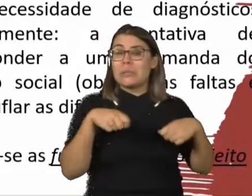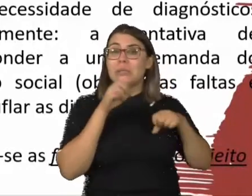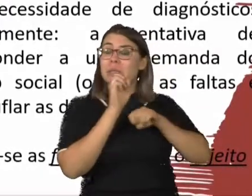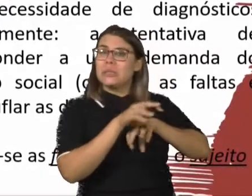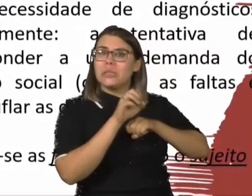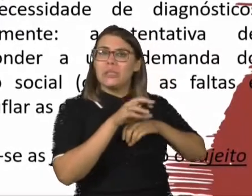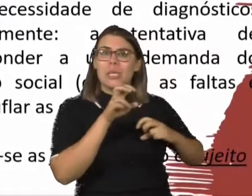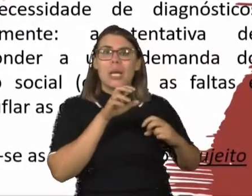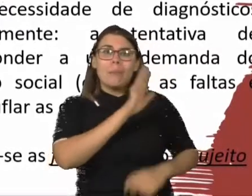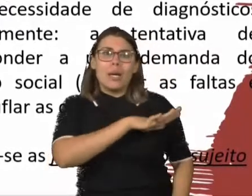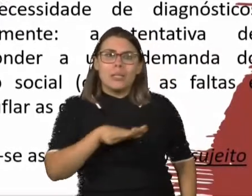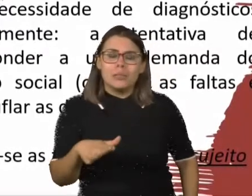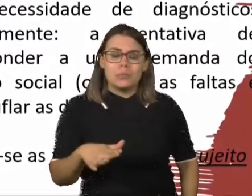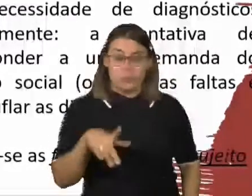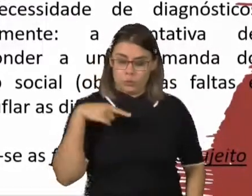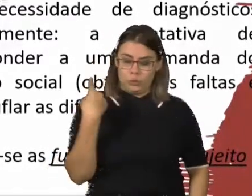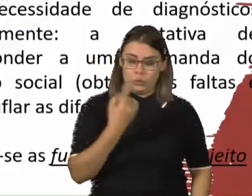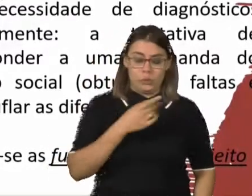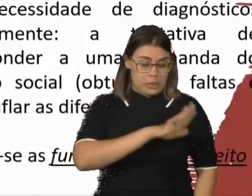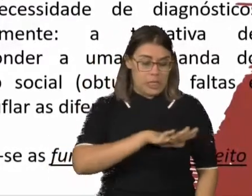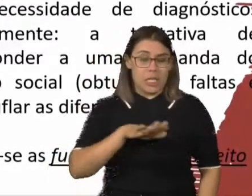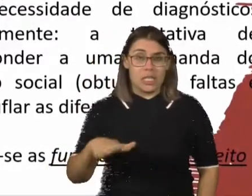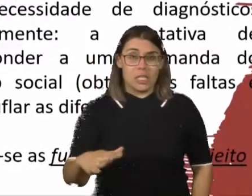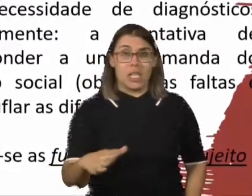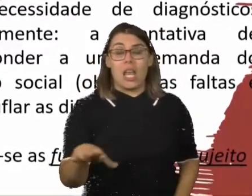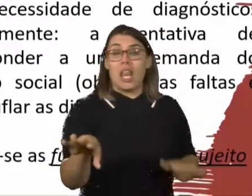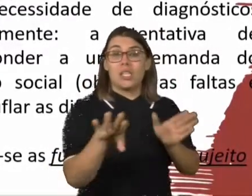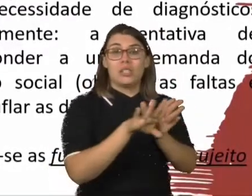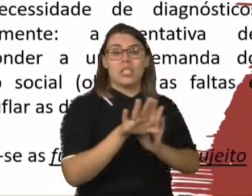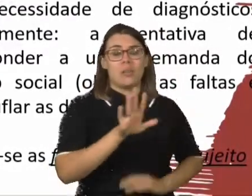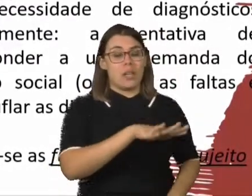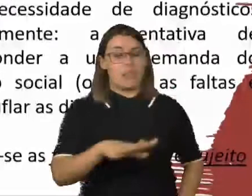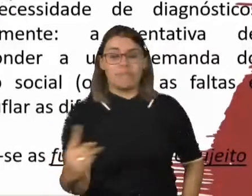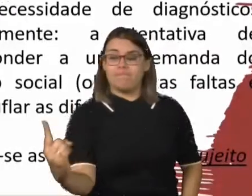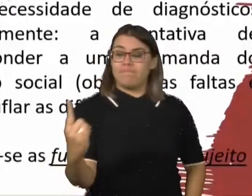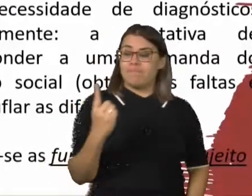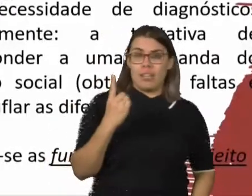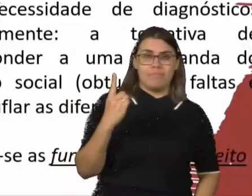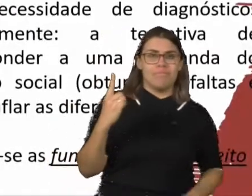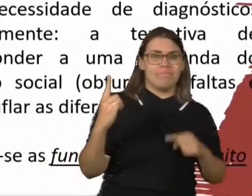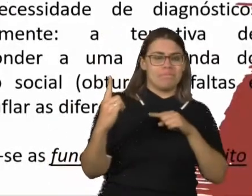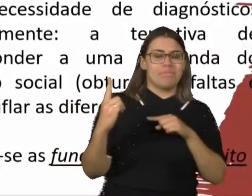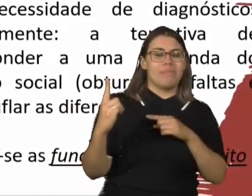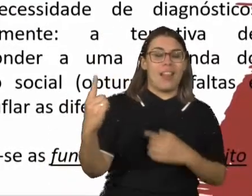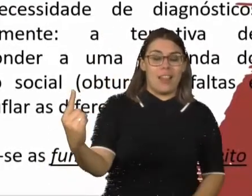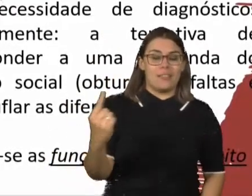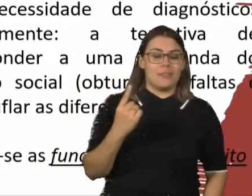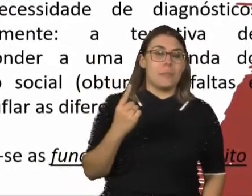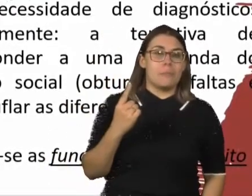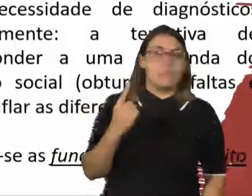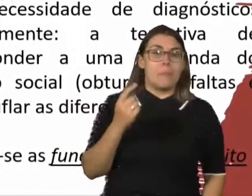demanda dupla. Quando nós recebemos uma criança no consultório, essa criança, ela é trazida. Na maioria das